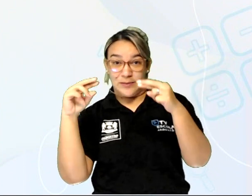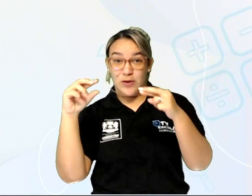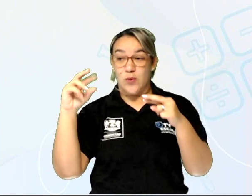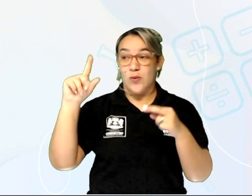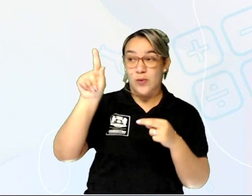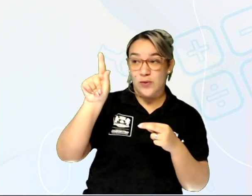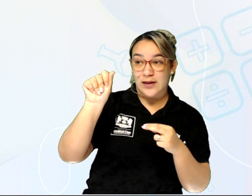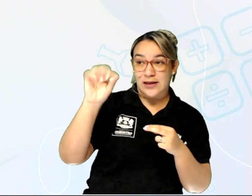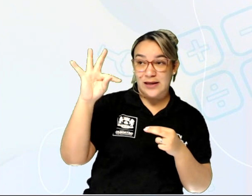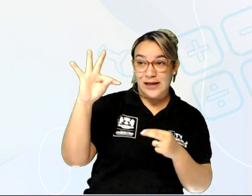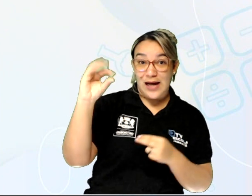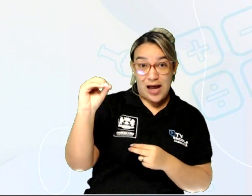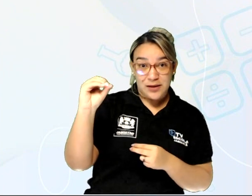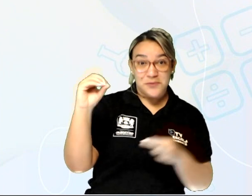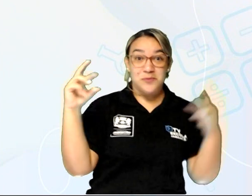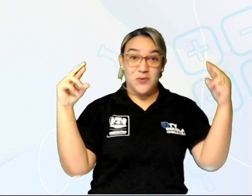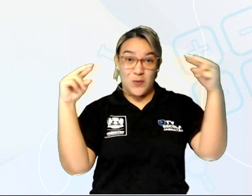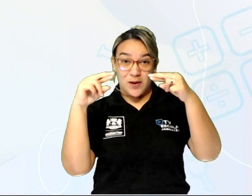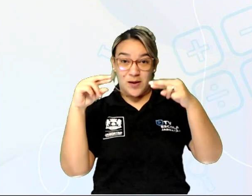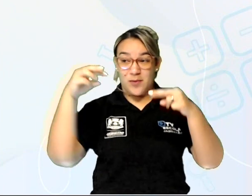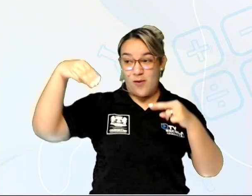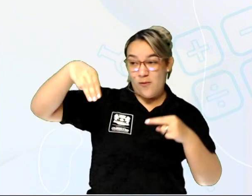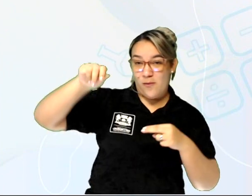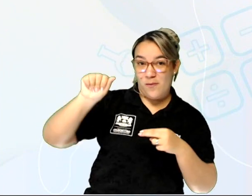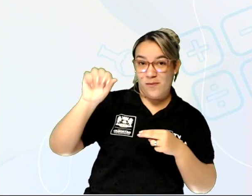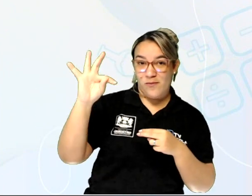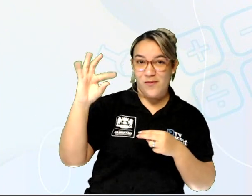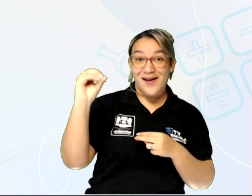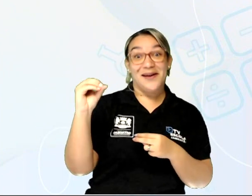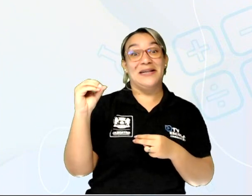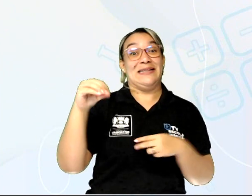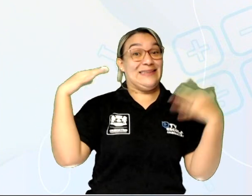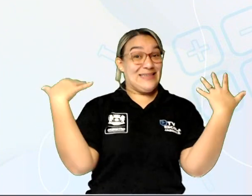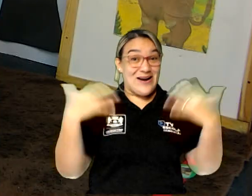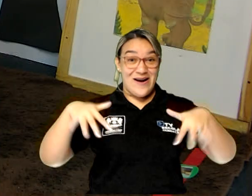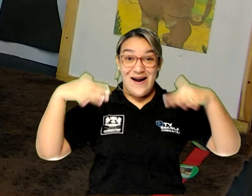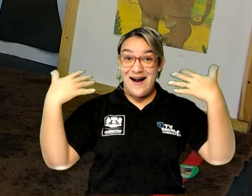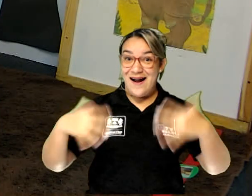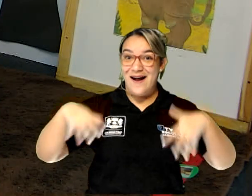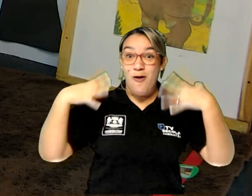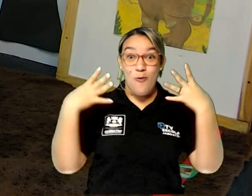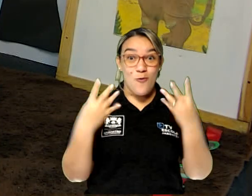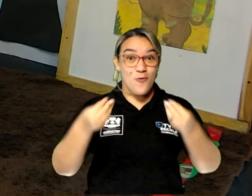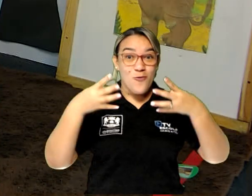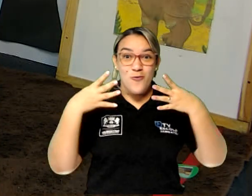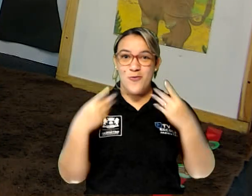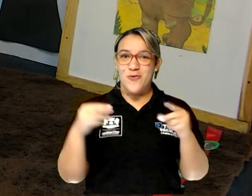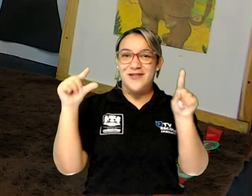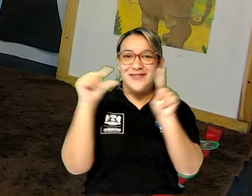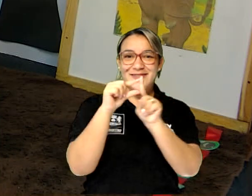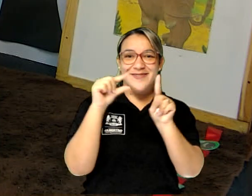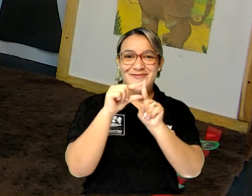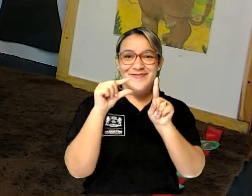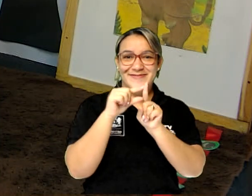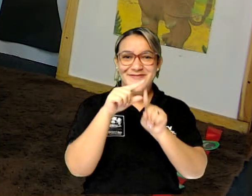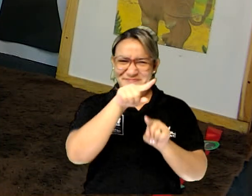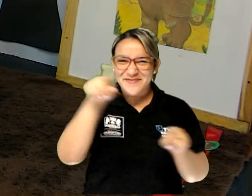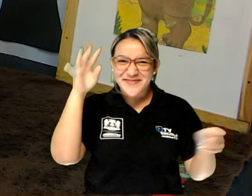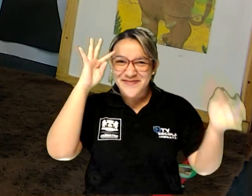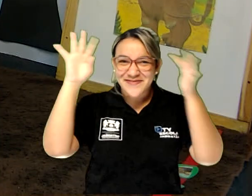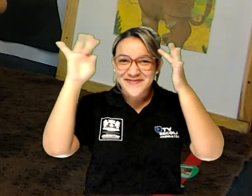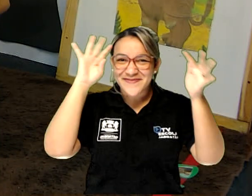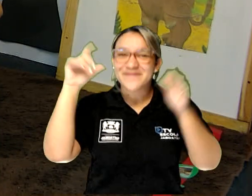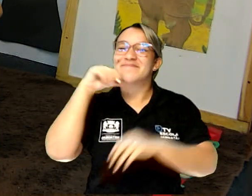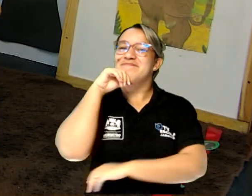Rima com mato. Ai, meu Deus, são muitas palavras que rimam com rato. Alguma delas vocês pensaram?